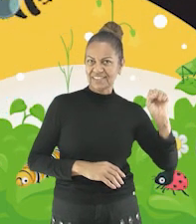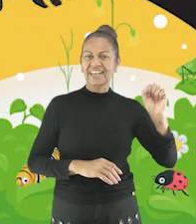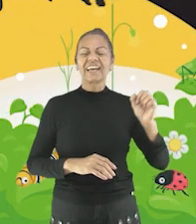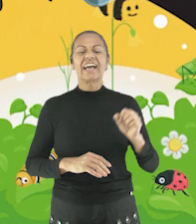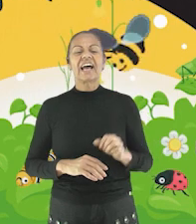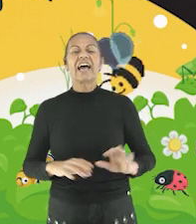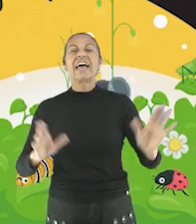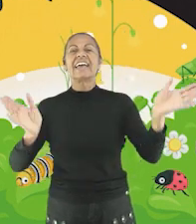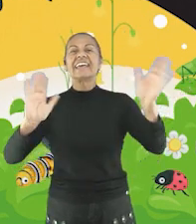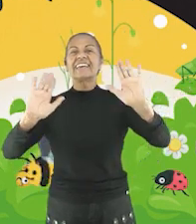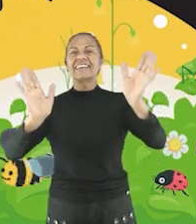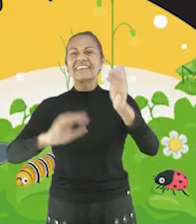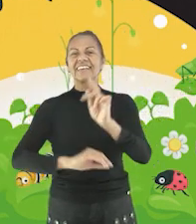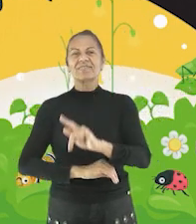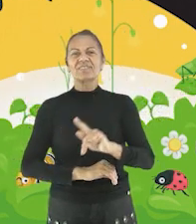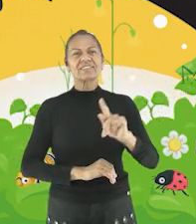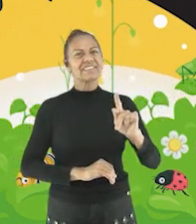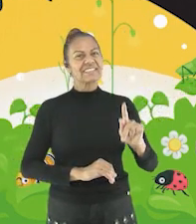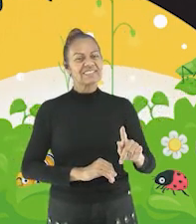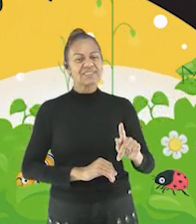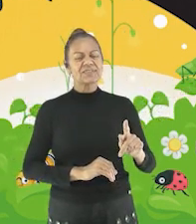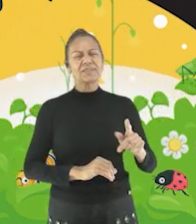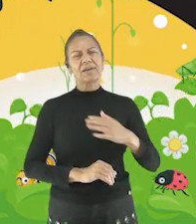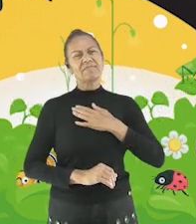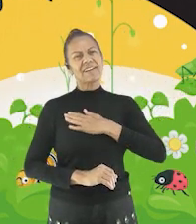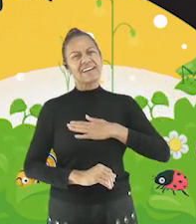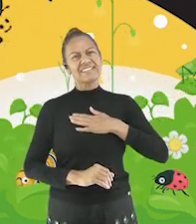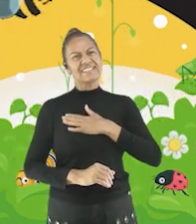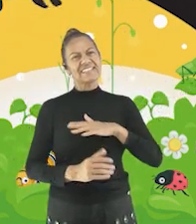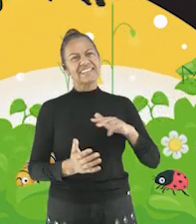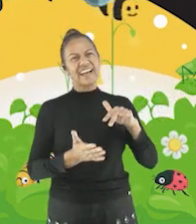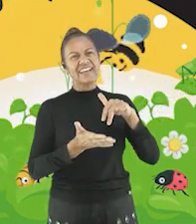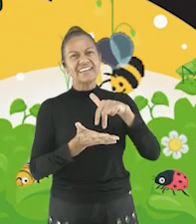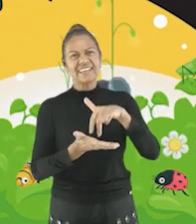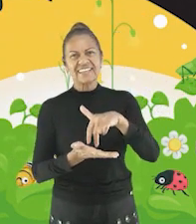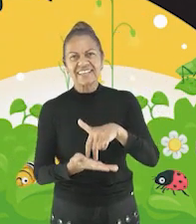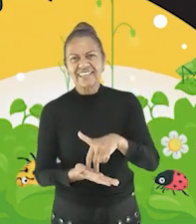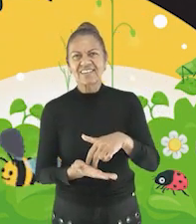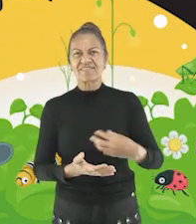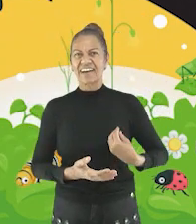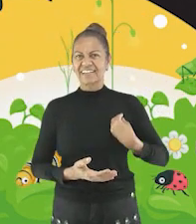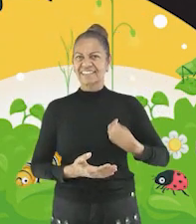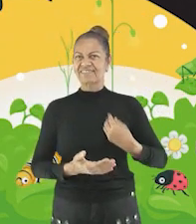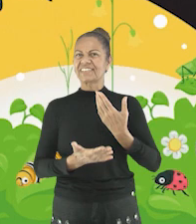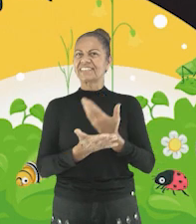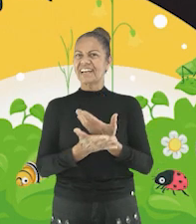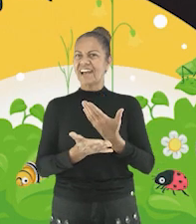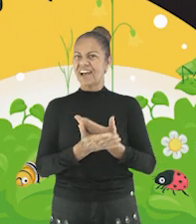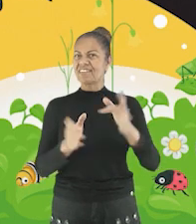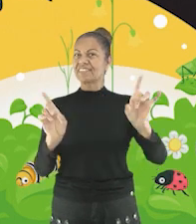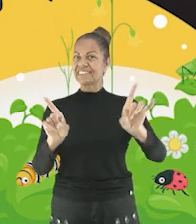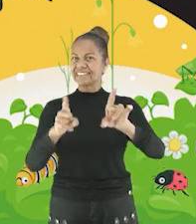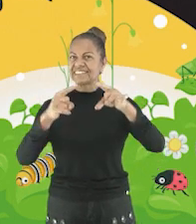E aí, professora Daniela? Mais uma vez é um grande prazer estar aqui participando da sua aula. Vamos cantar então?